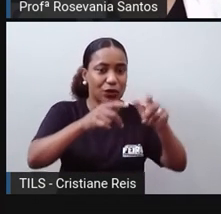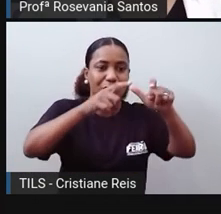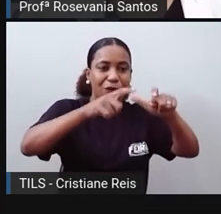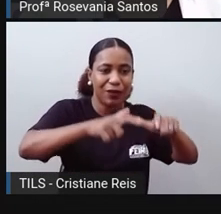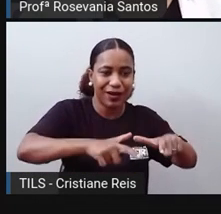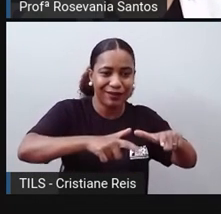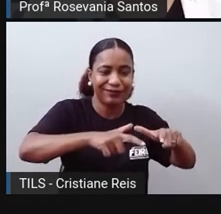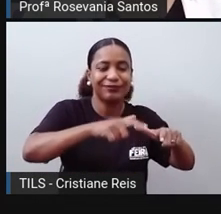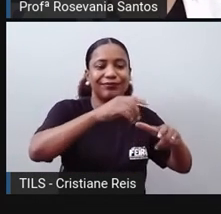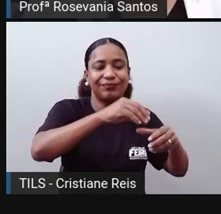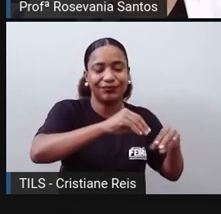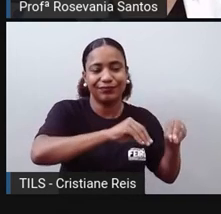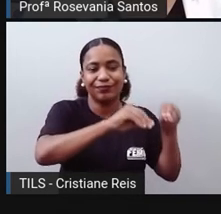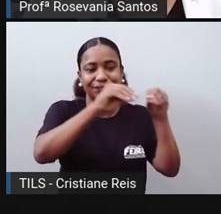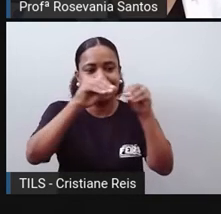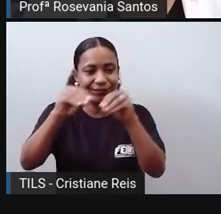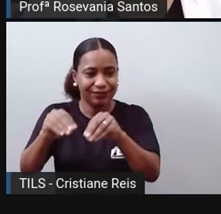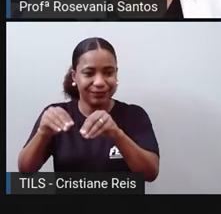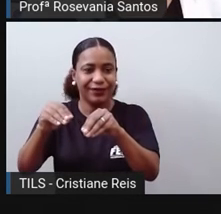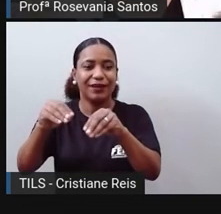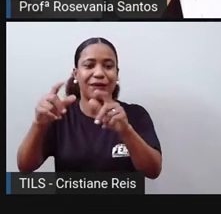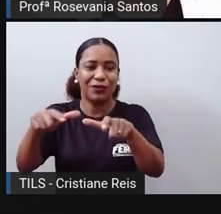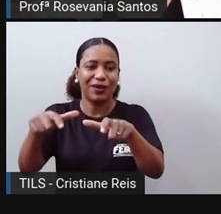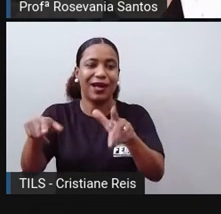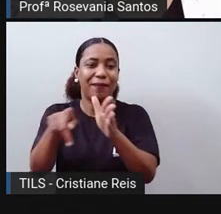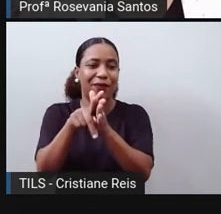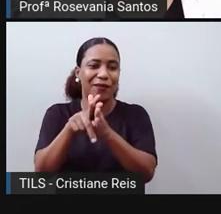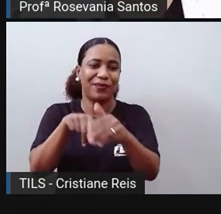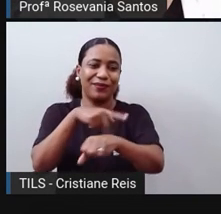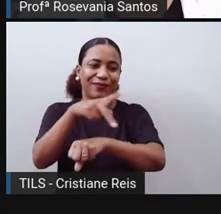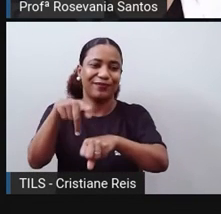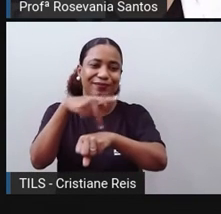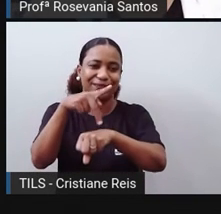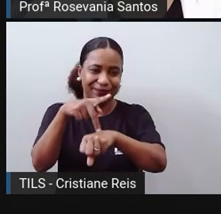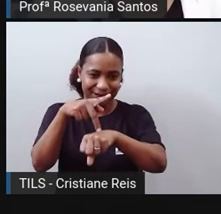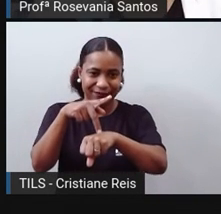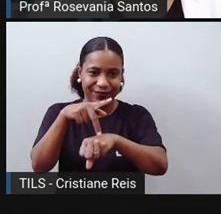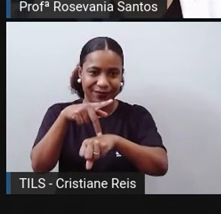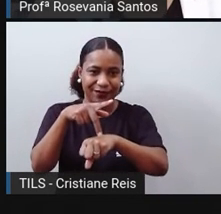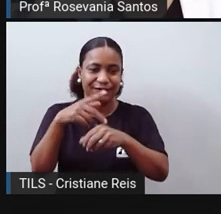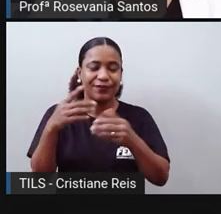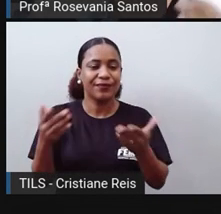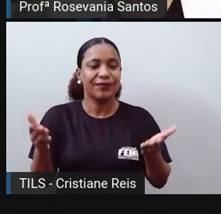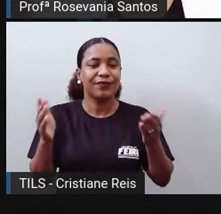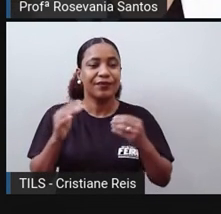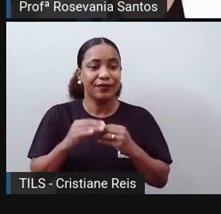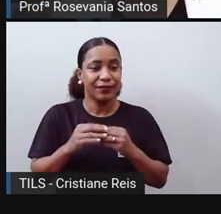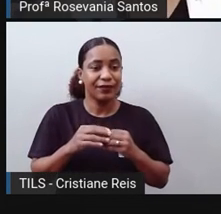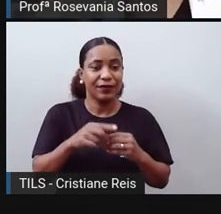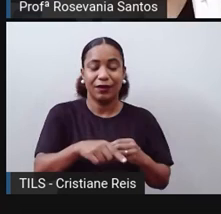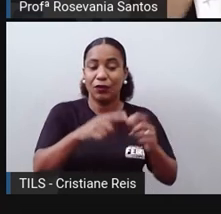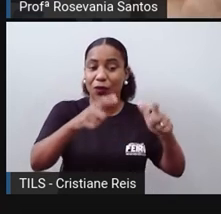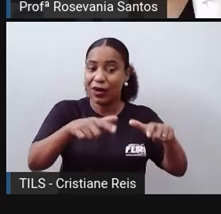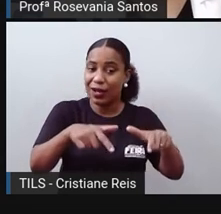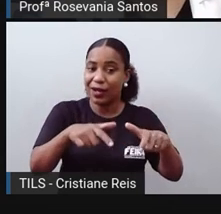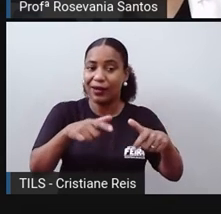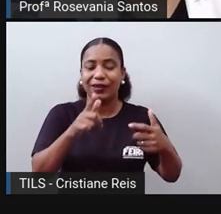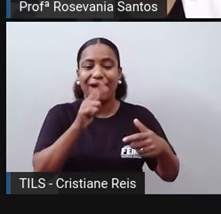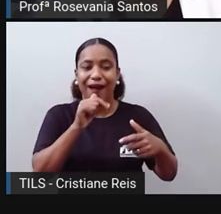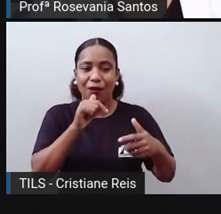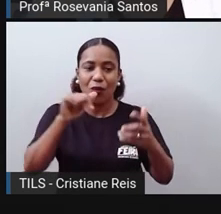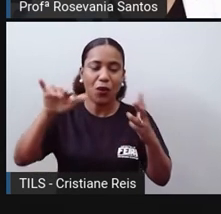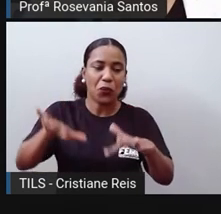Então, nesse caso aí, são pessoas, né, que o local sofreu enchente ou teve algum